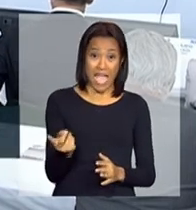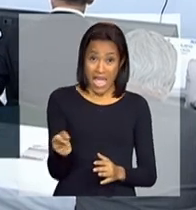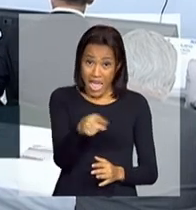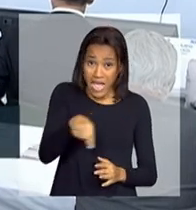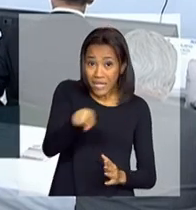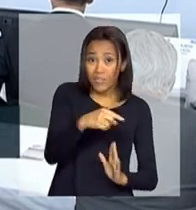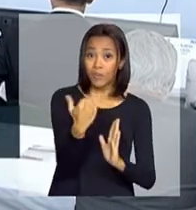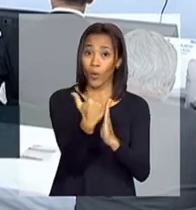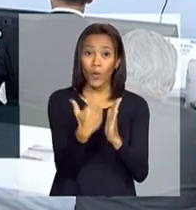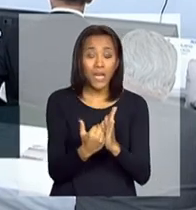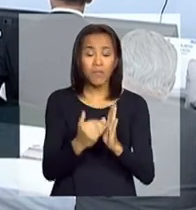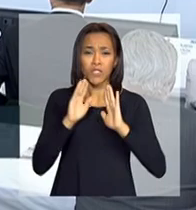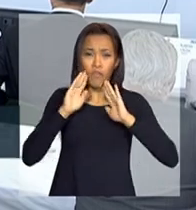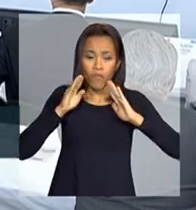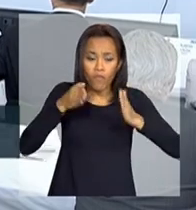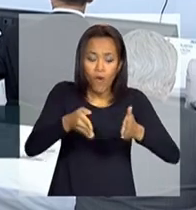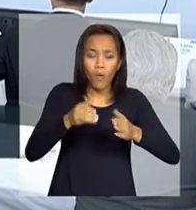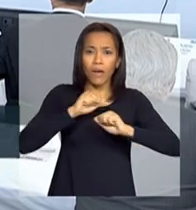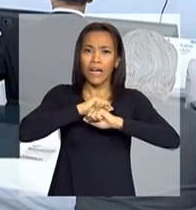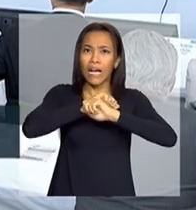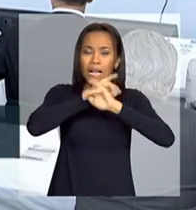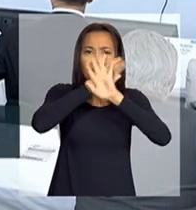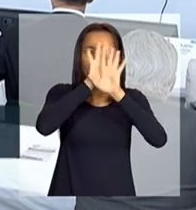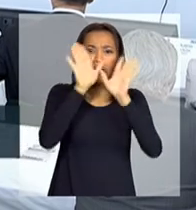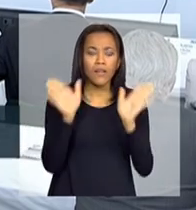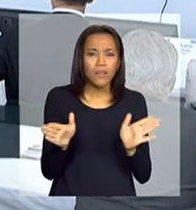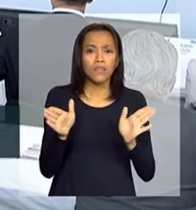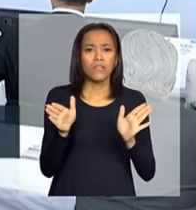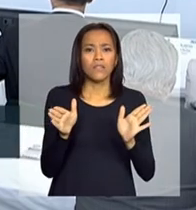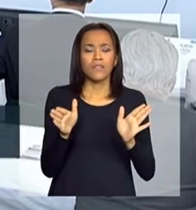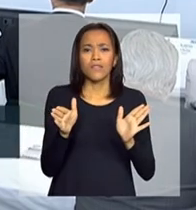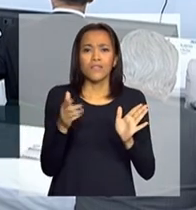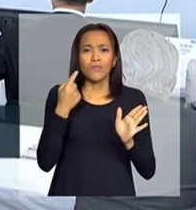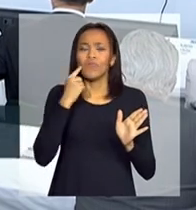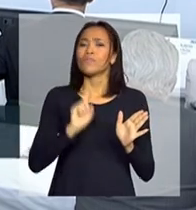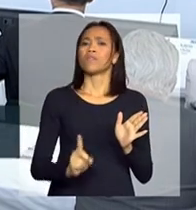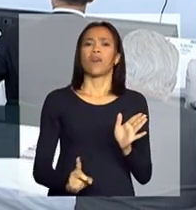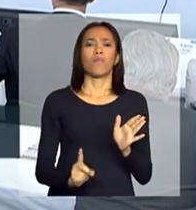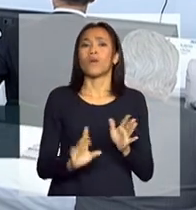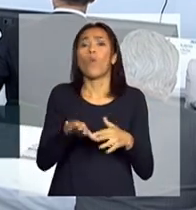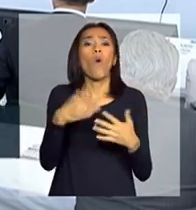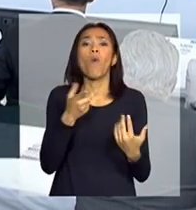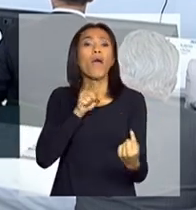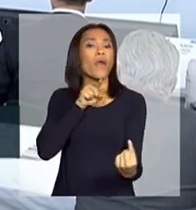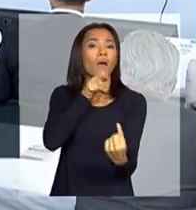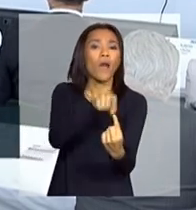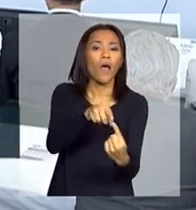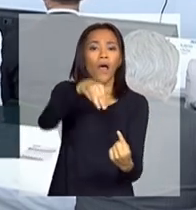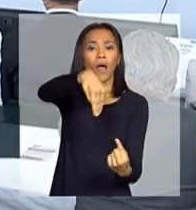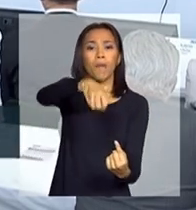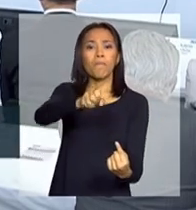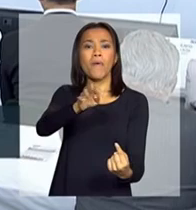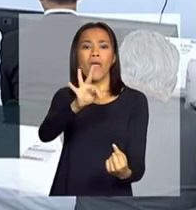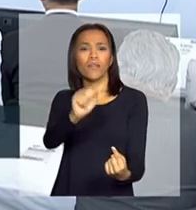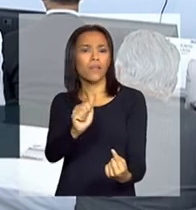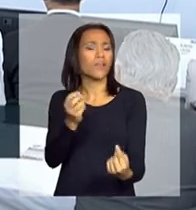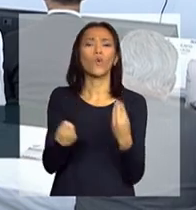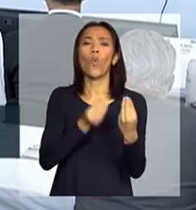foco, clareza e sabia qual era a meta e aonde ia chegar.